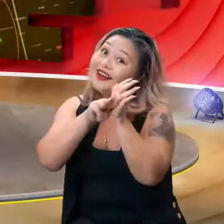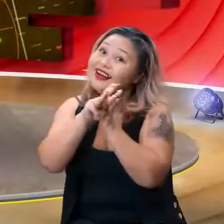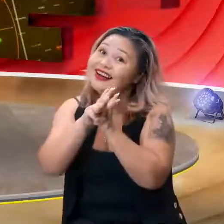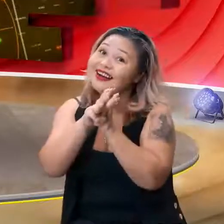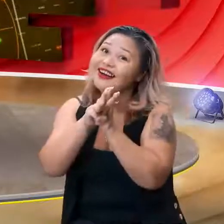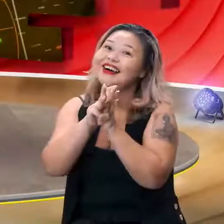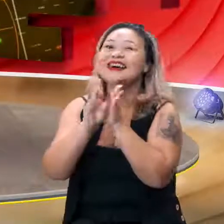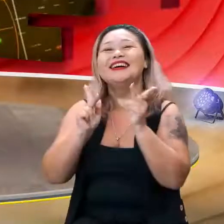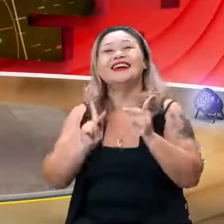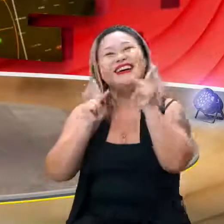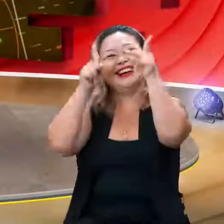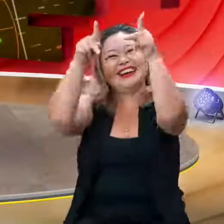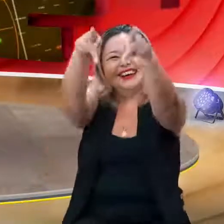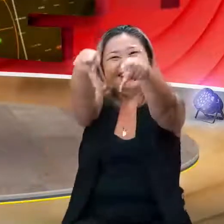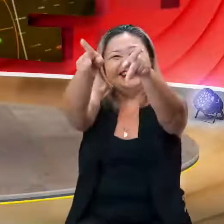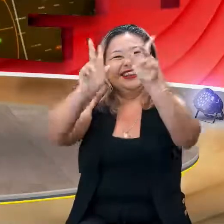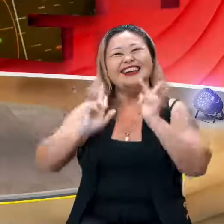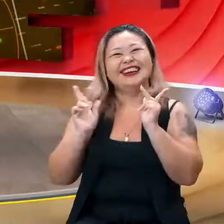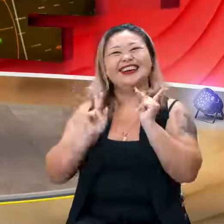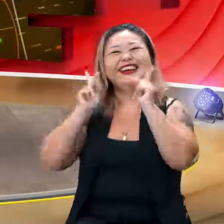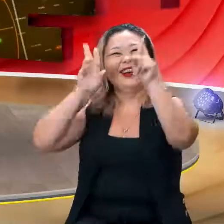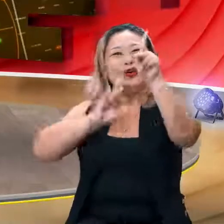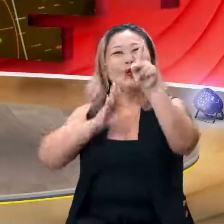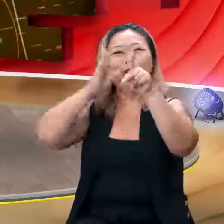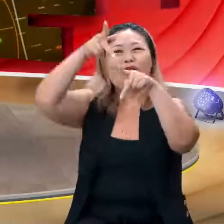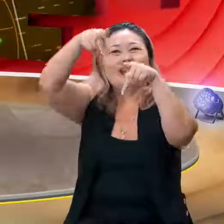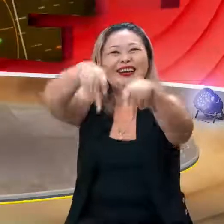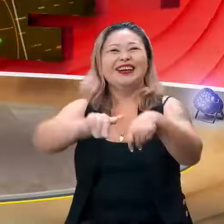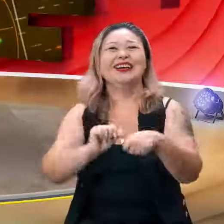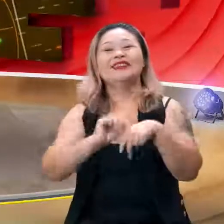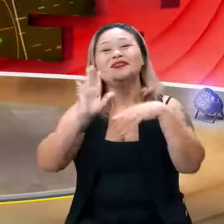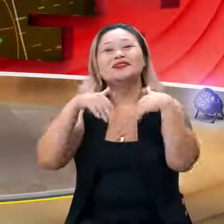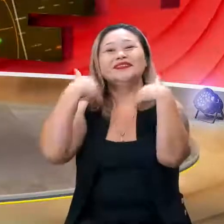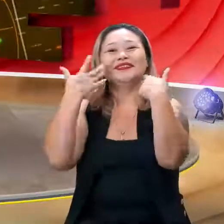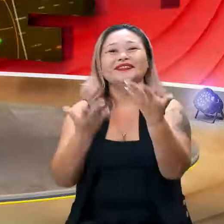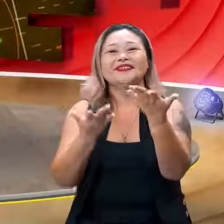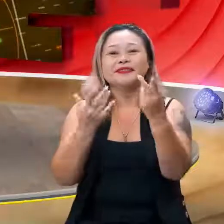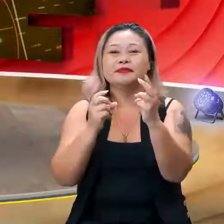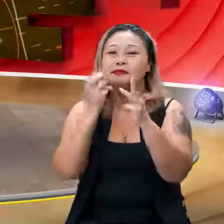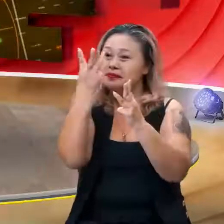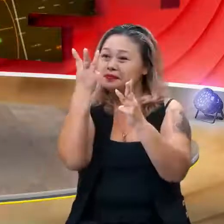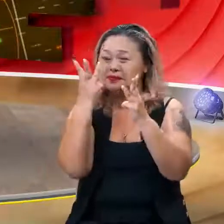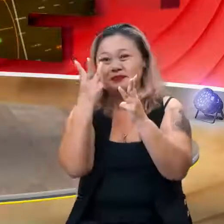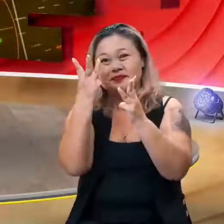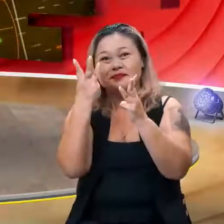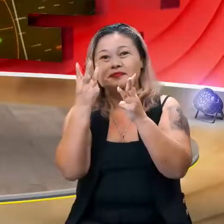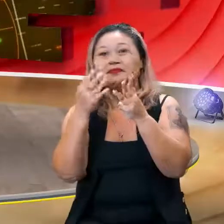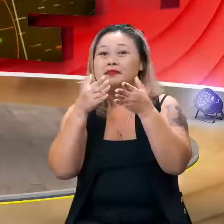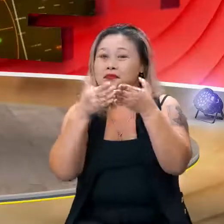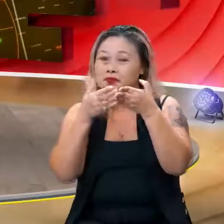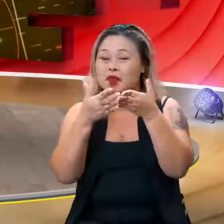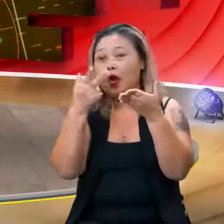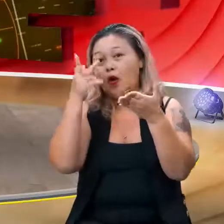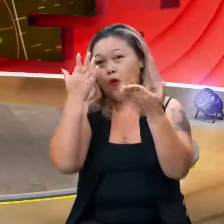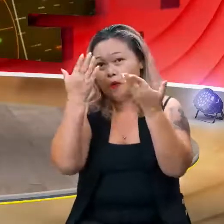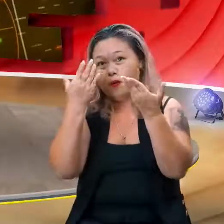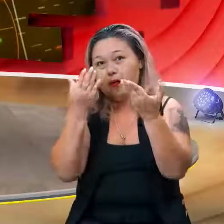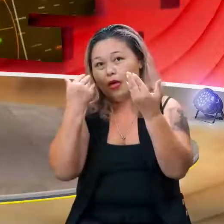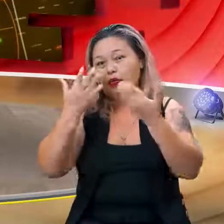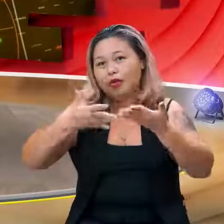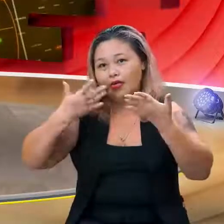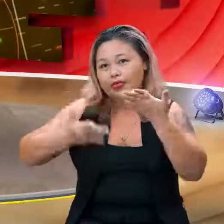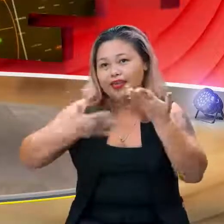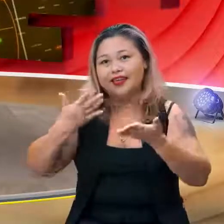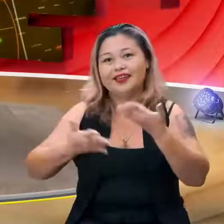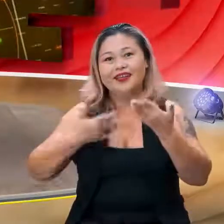ponte. Rio Madeira. Né? Então, olha lá, os dois atravessaram, né? Os dois de menor peso. Vamos falar assim, magro, gordo,